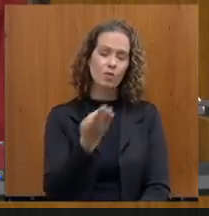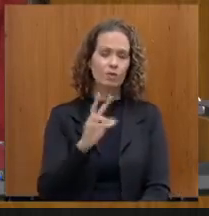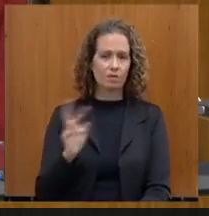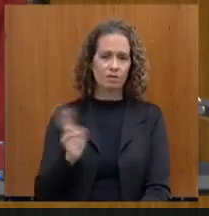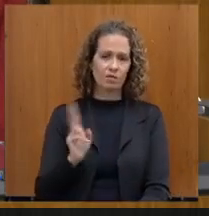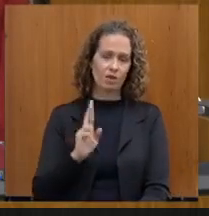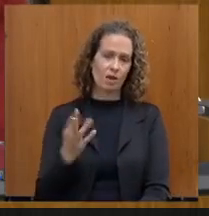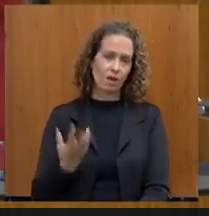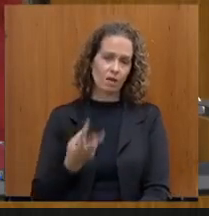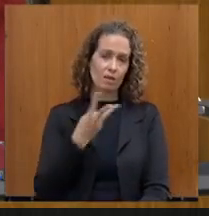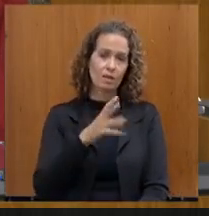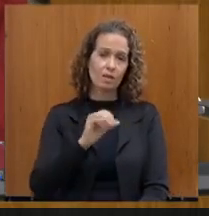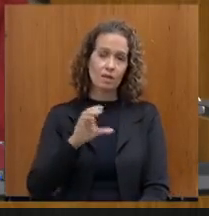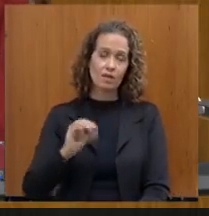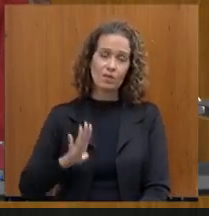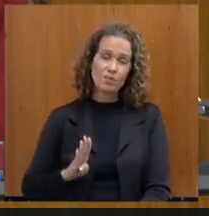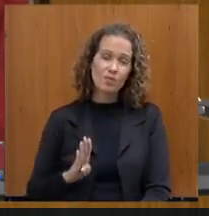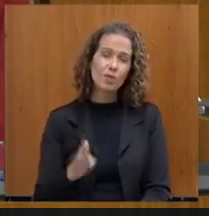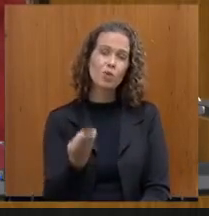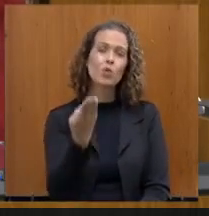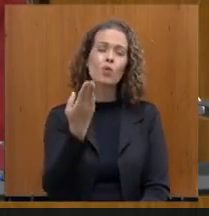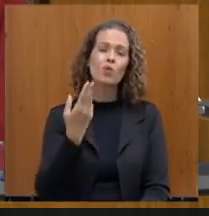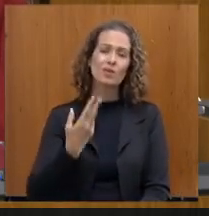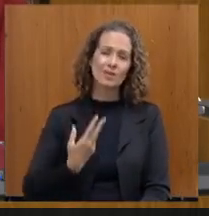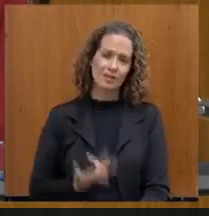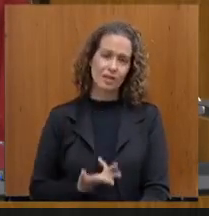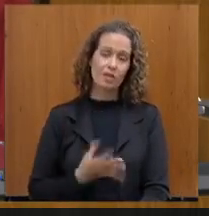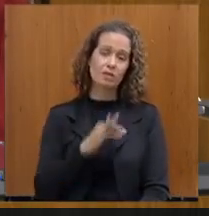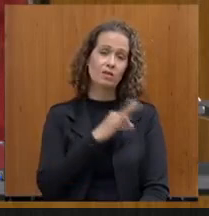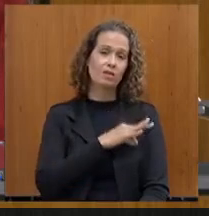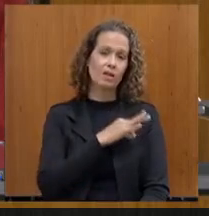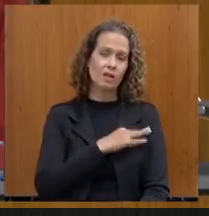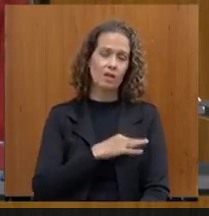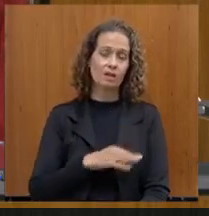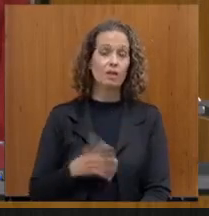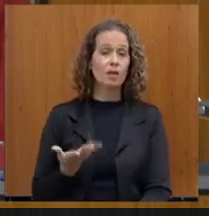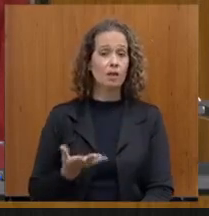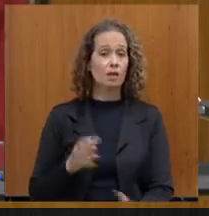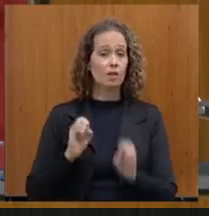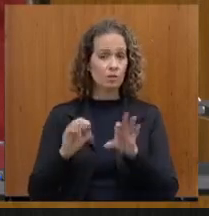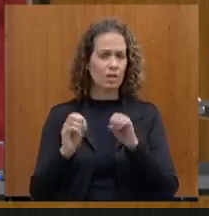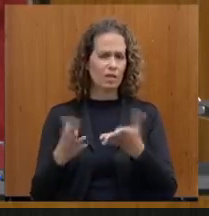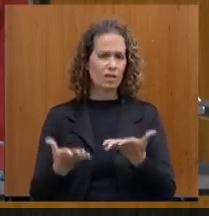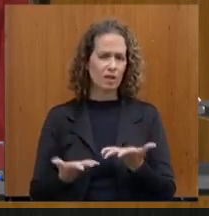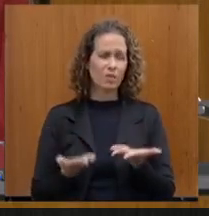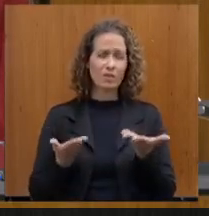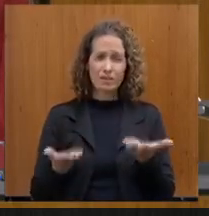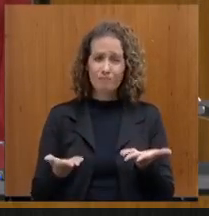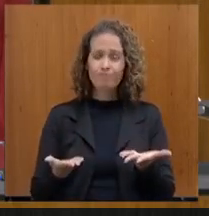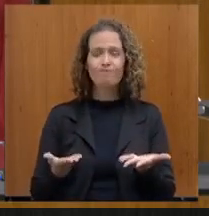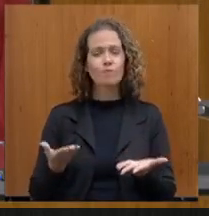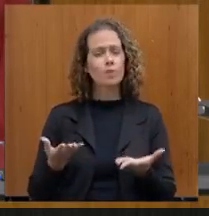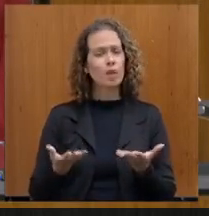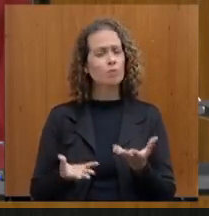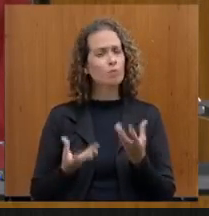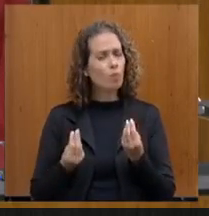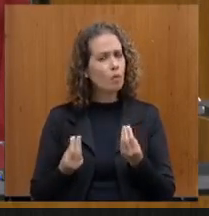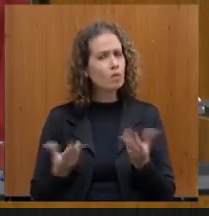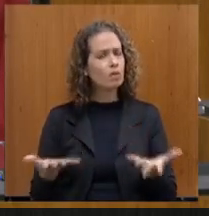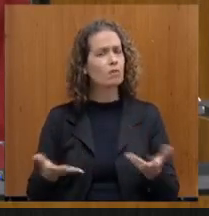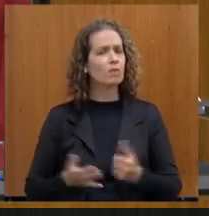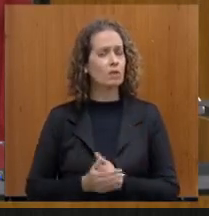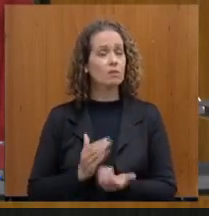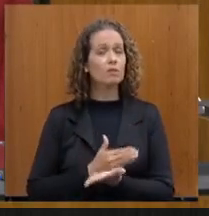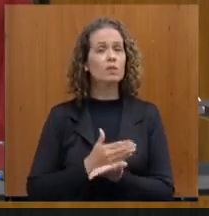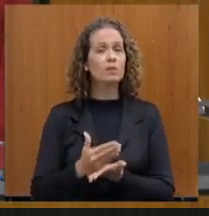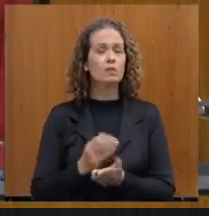300 milhões de reais da cota, salário e educação. Isso não é pouca coisa. Nós iniciamos o ano com um saldo